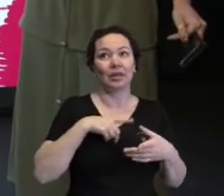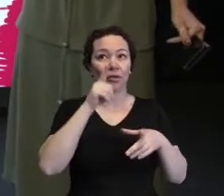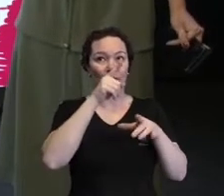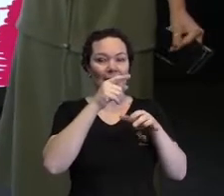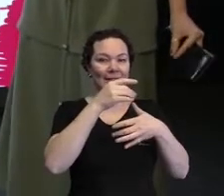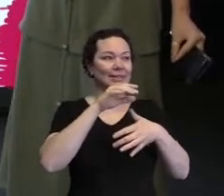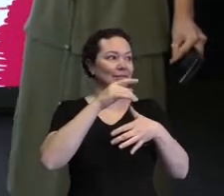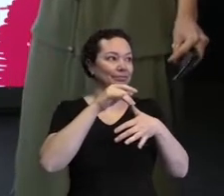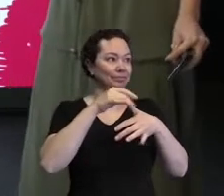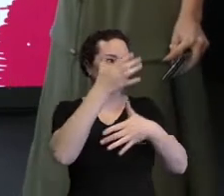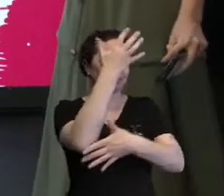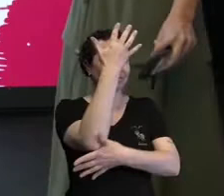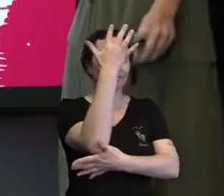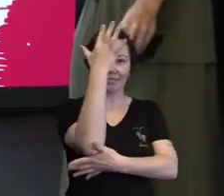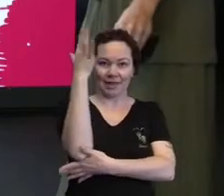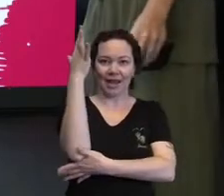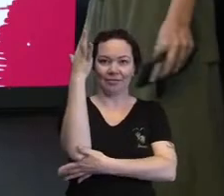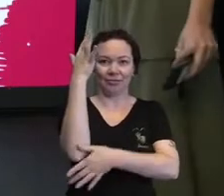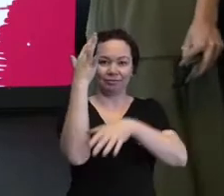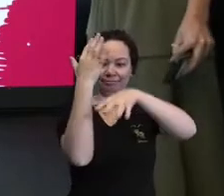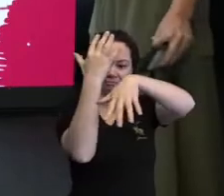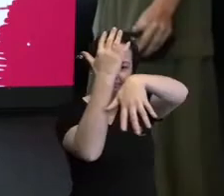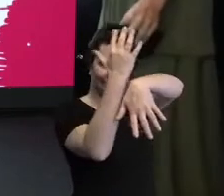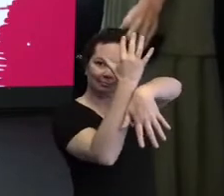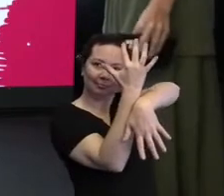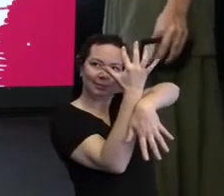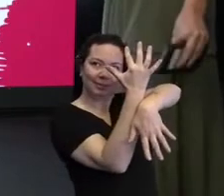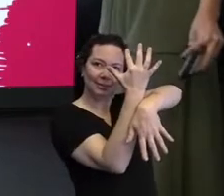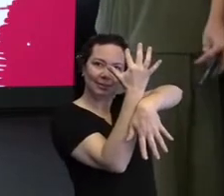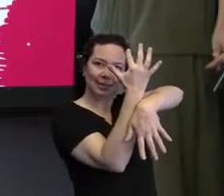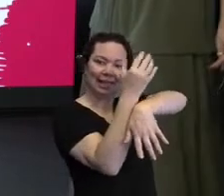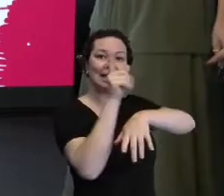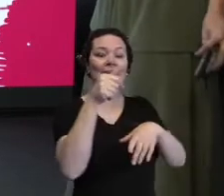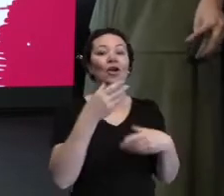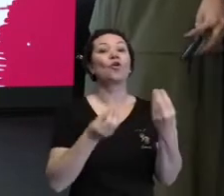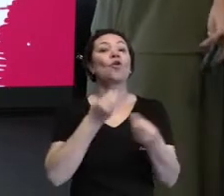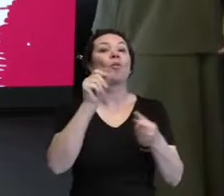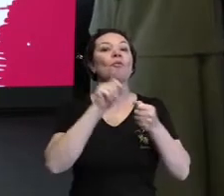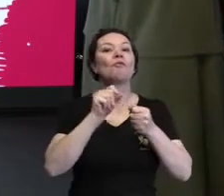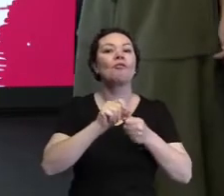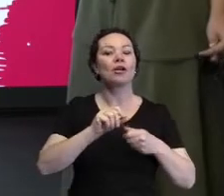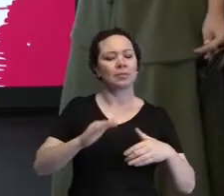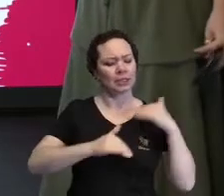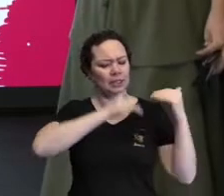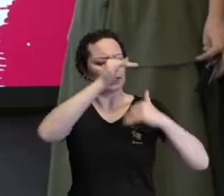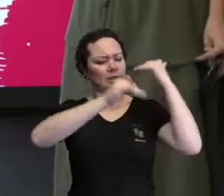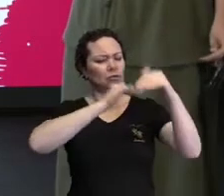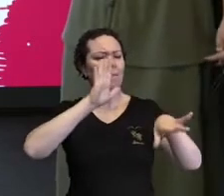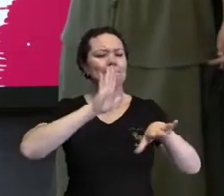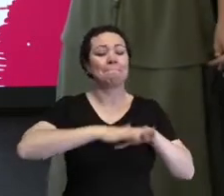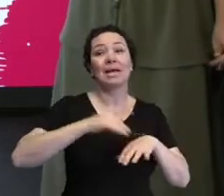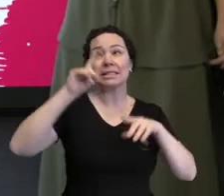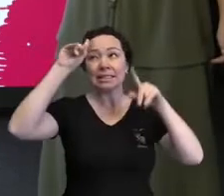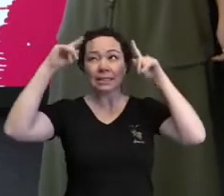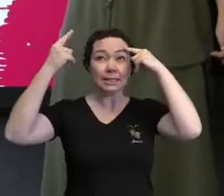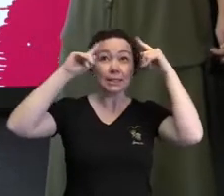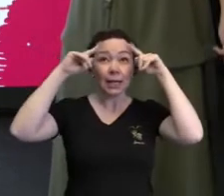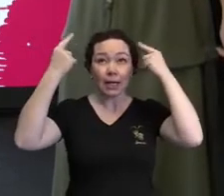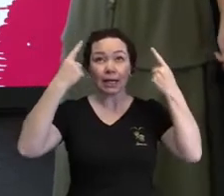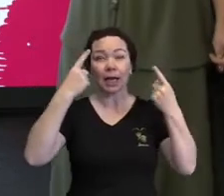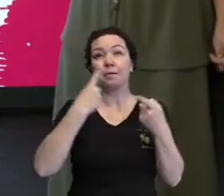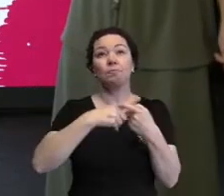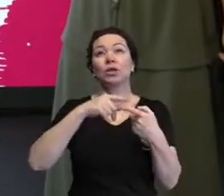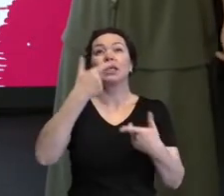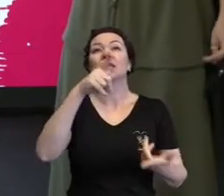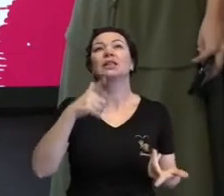fotossíntese, né? Como que a gente faz para desenvolver uma criatividade maior, por exemplo, quando não tem uma linguagem